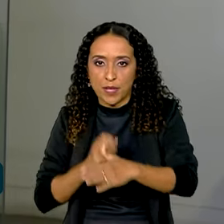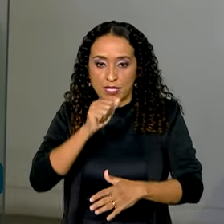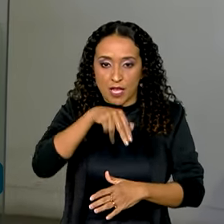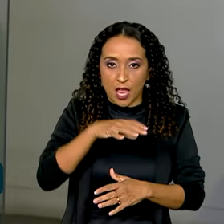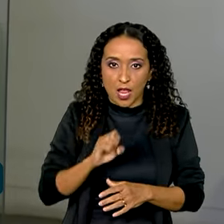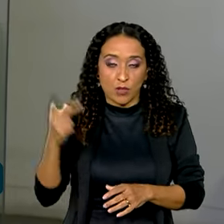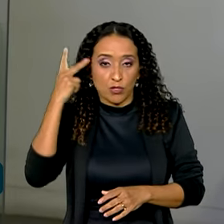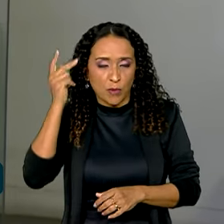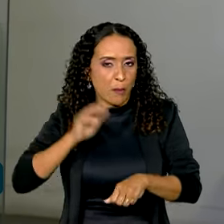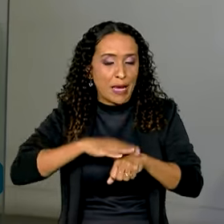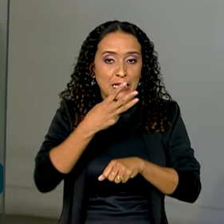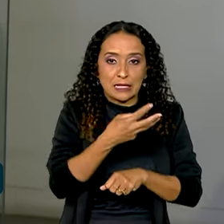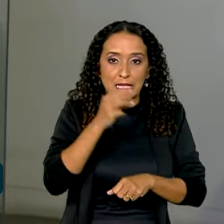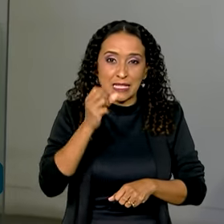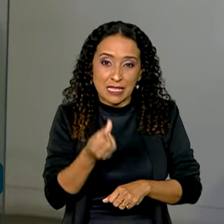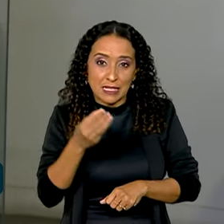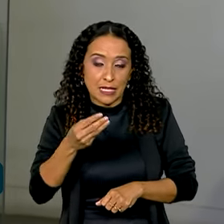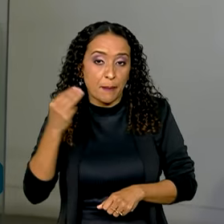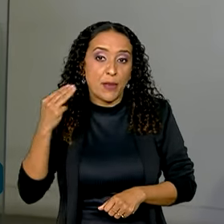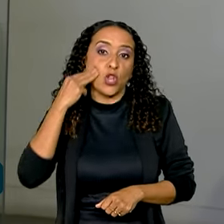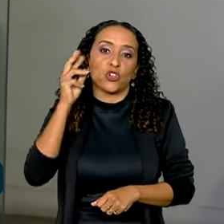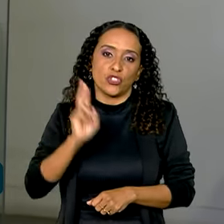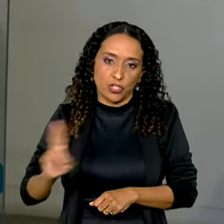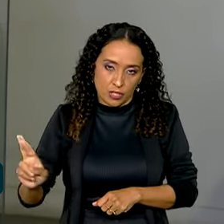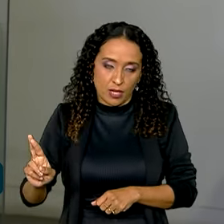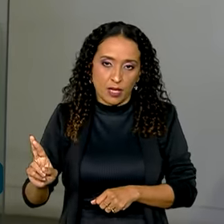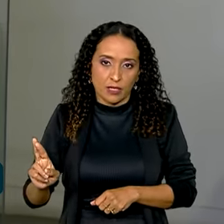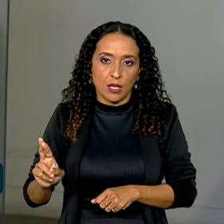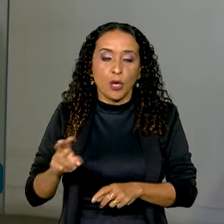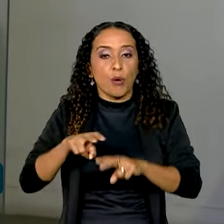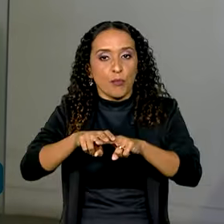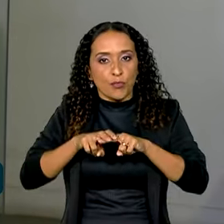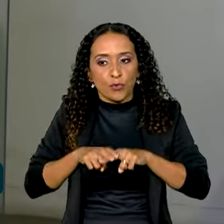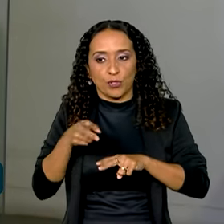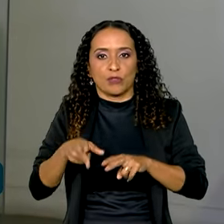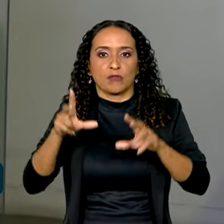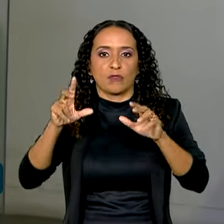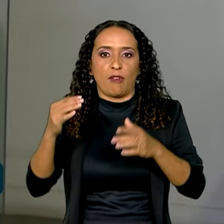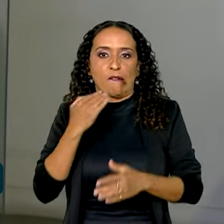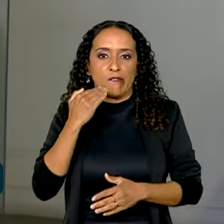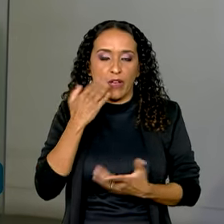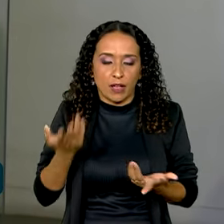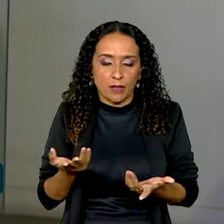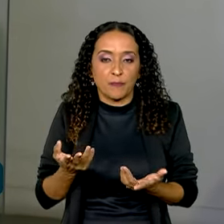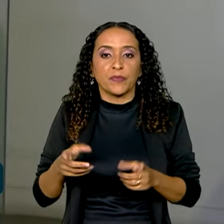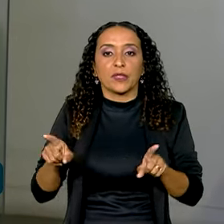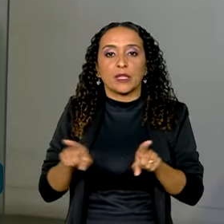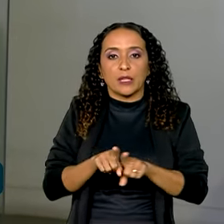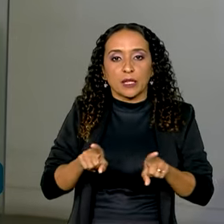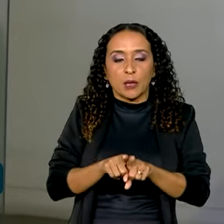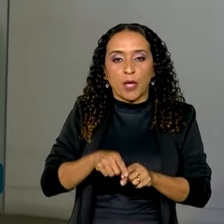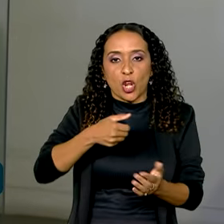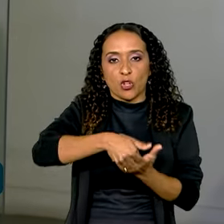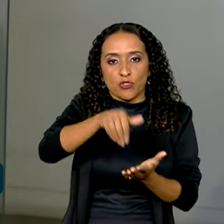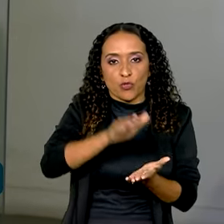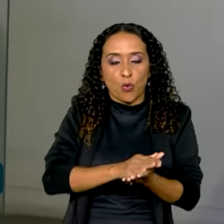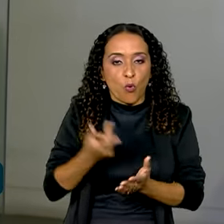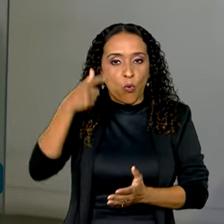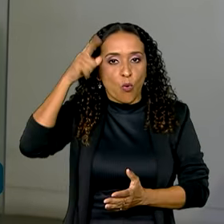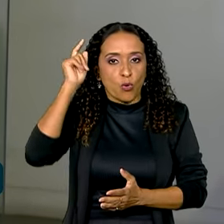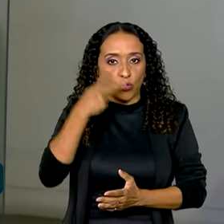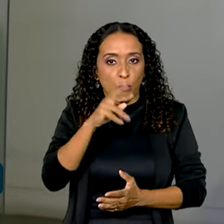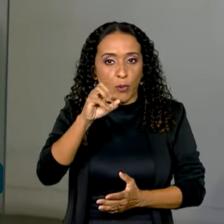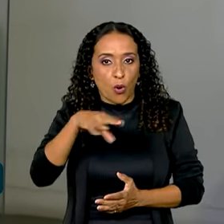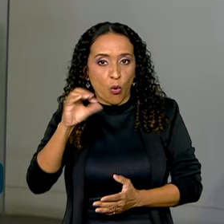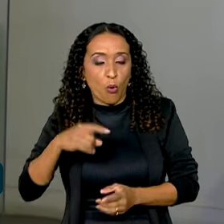em São Paulo em mais de 360 milhões de reais por conta dessas falhas. O PROCON de São Paulo também notificou ontem a Enel porque, a